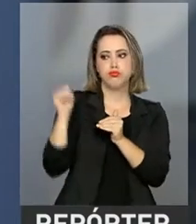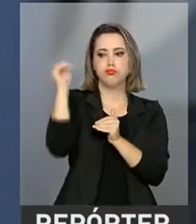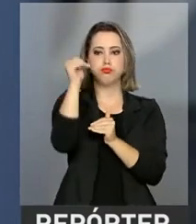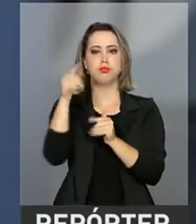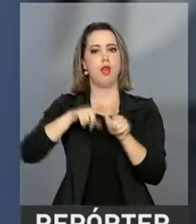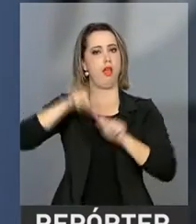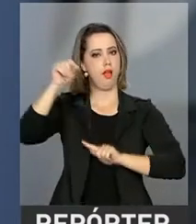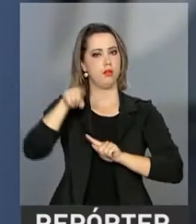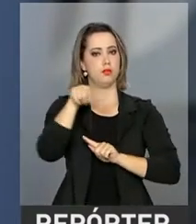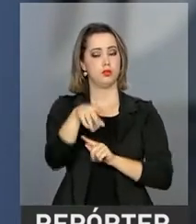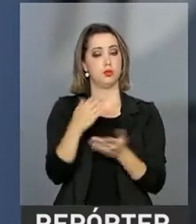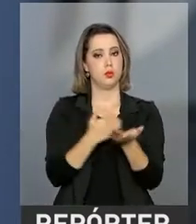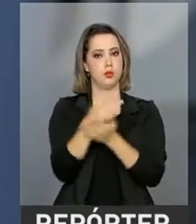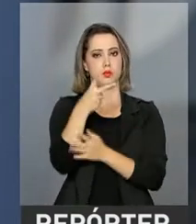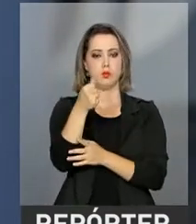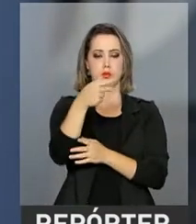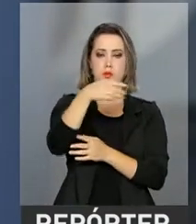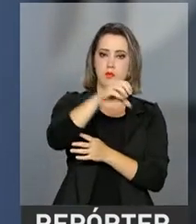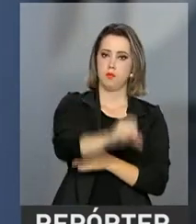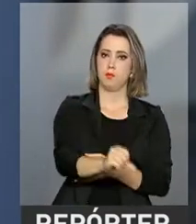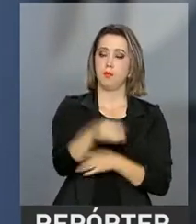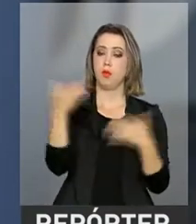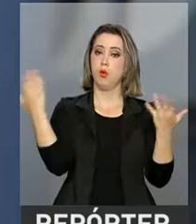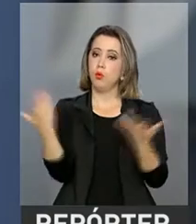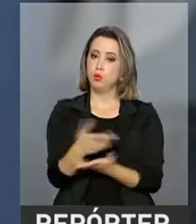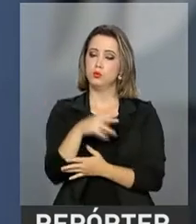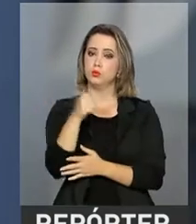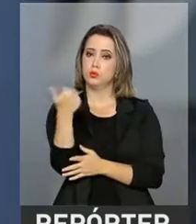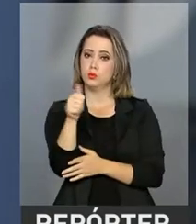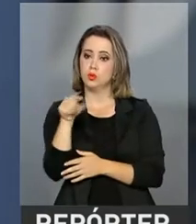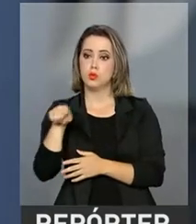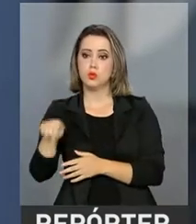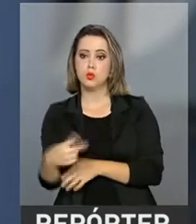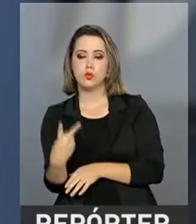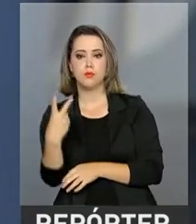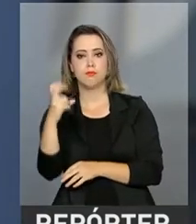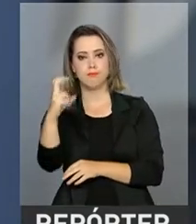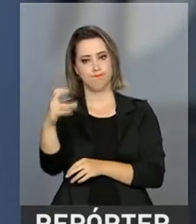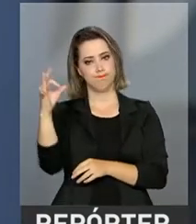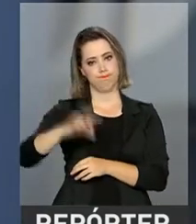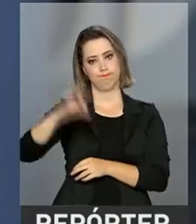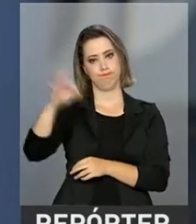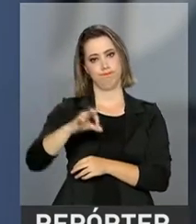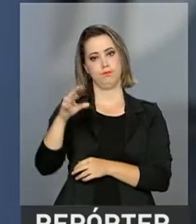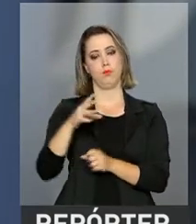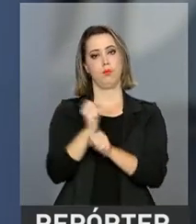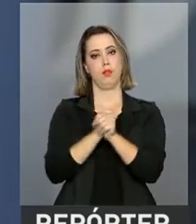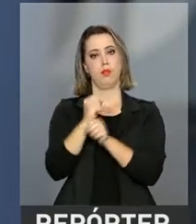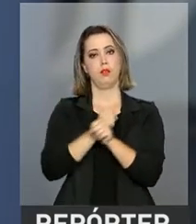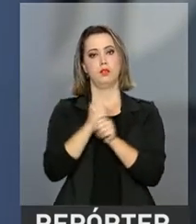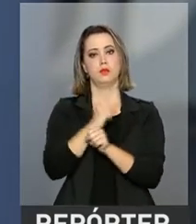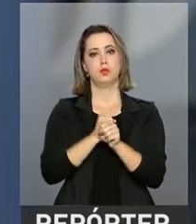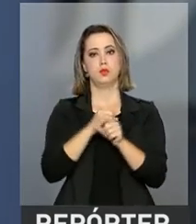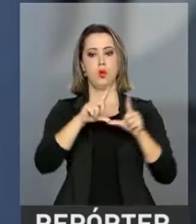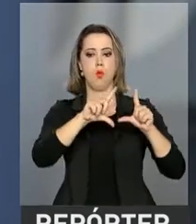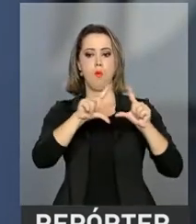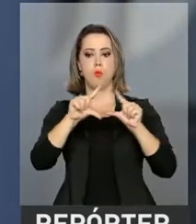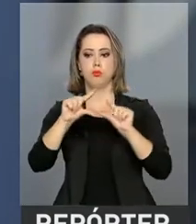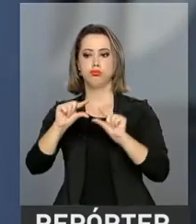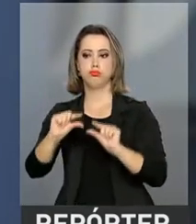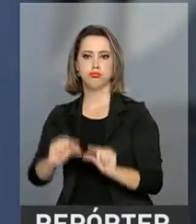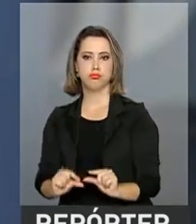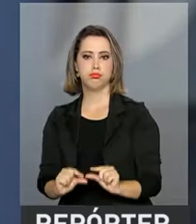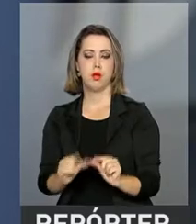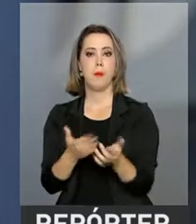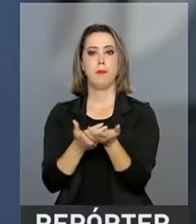2009 e o atual patamar de 11,25% ao ano, o menor desde